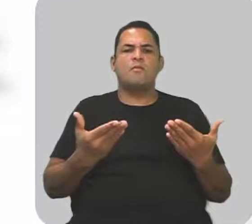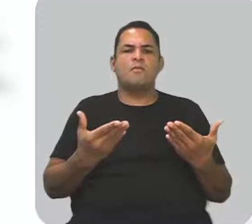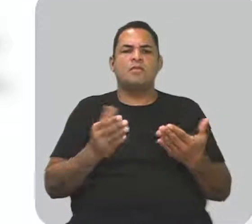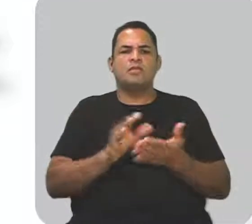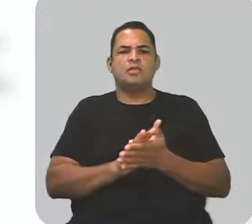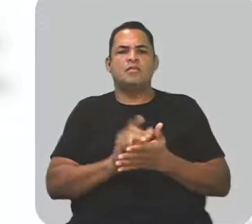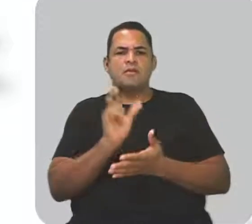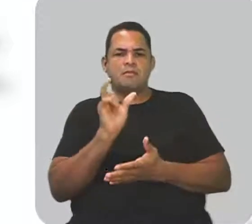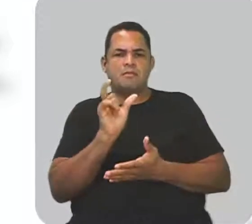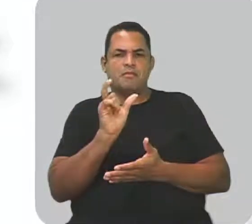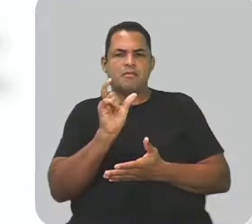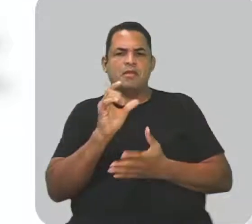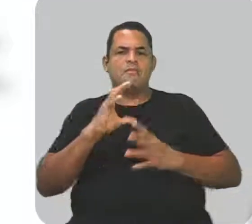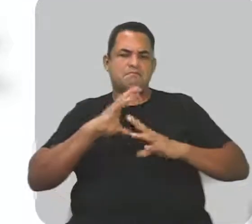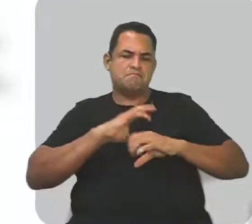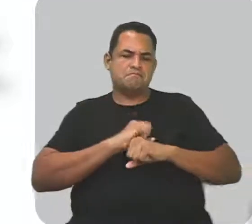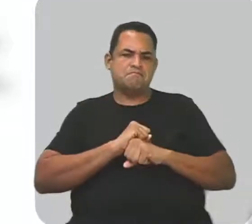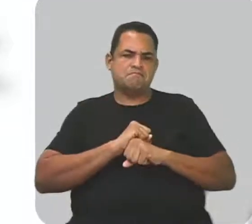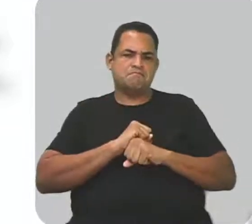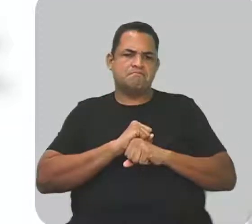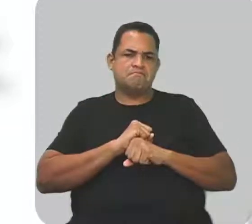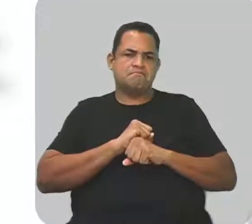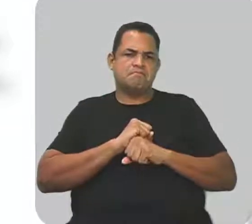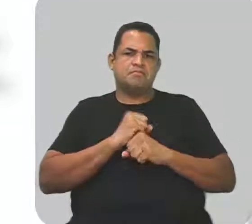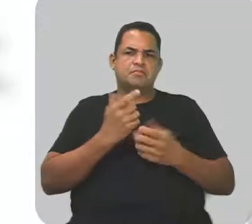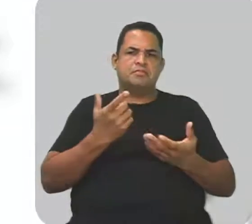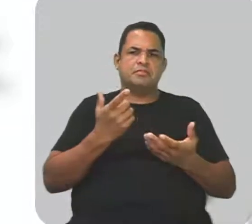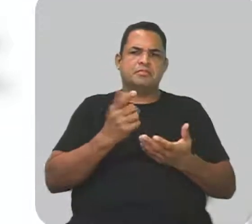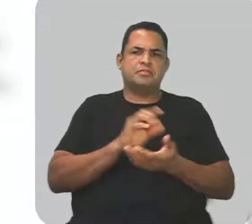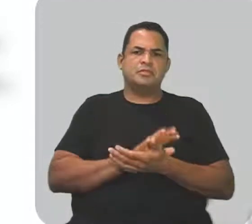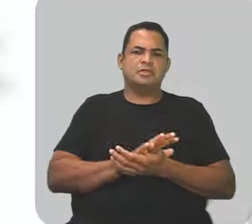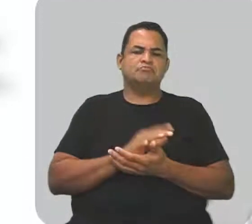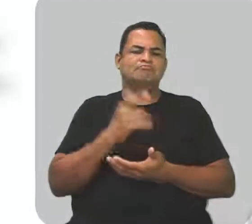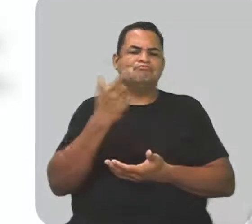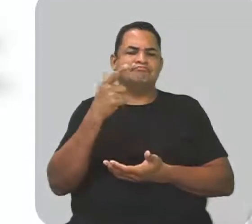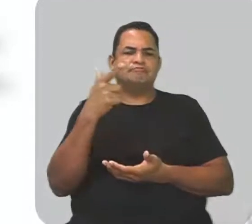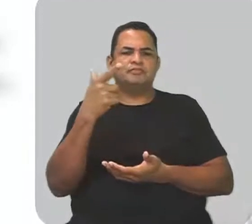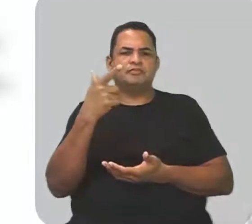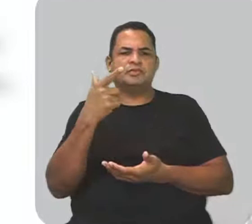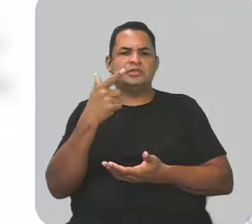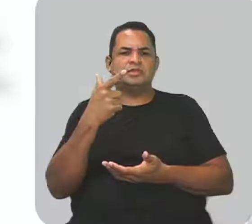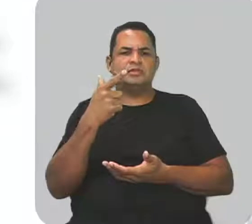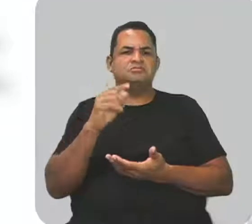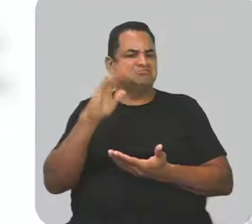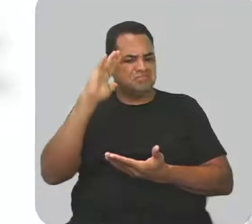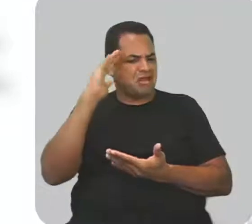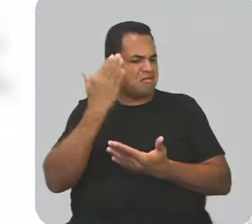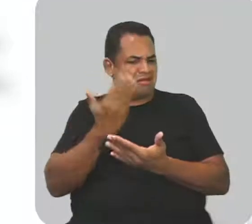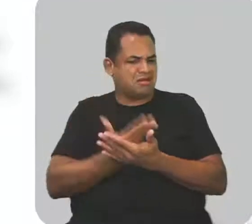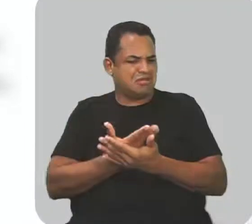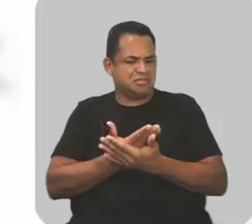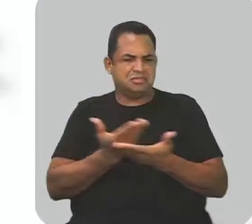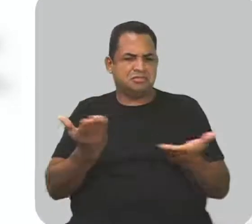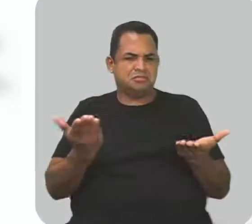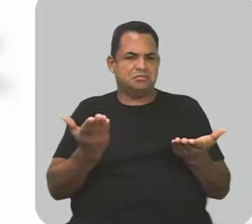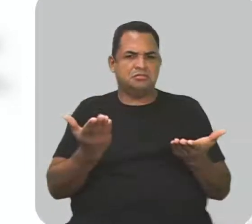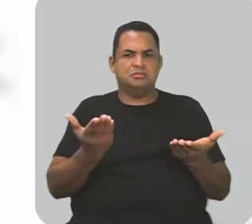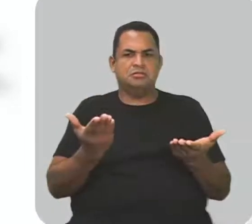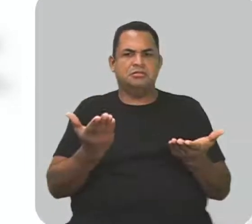termo em que a gente compreende, né? Em que você ali não tem aquela crença, né? Você não crê.